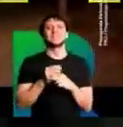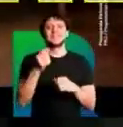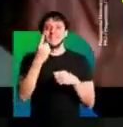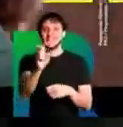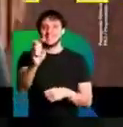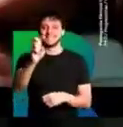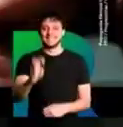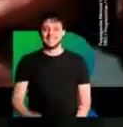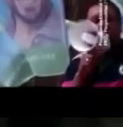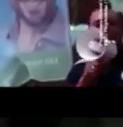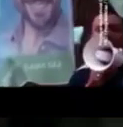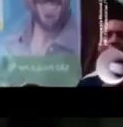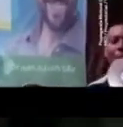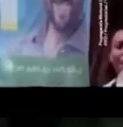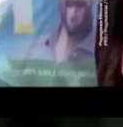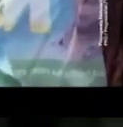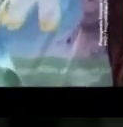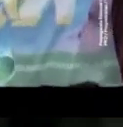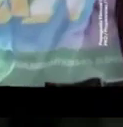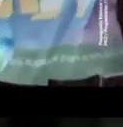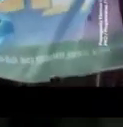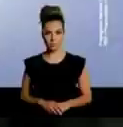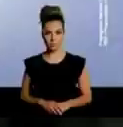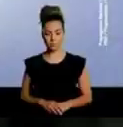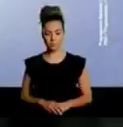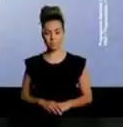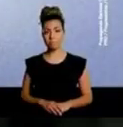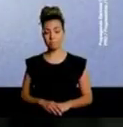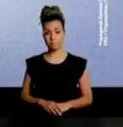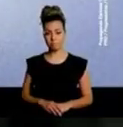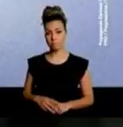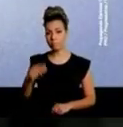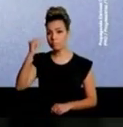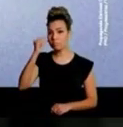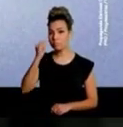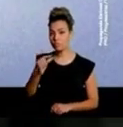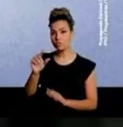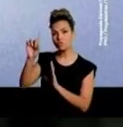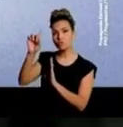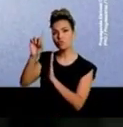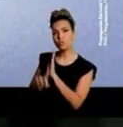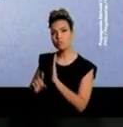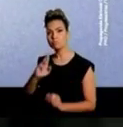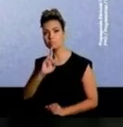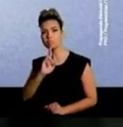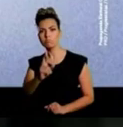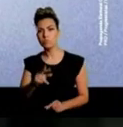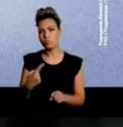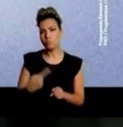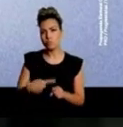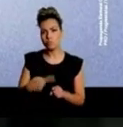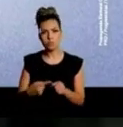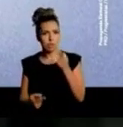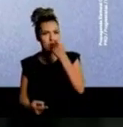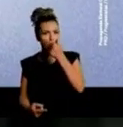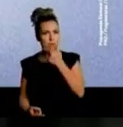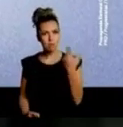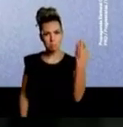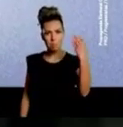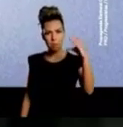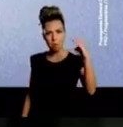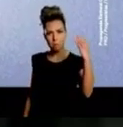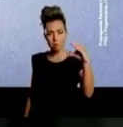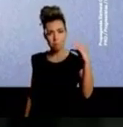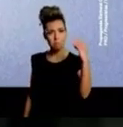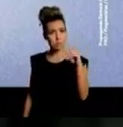perfeito. Que sim! Direito de resposta de Ricardo Nunes, por causa das mentiras